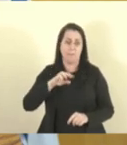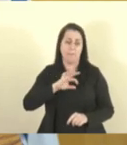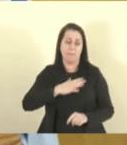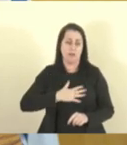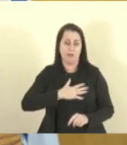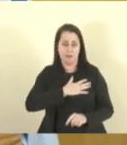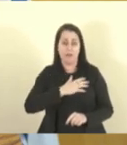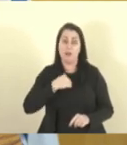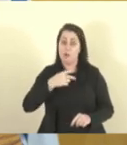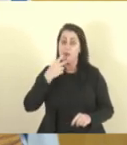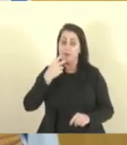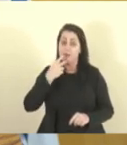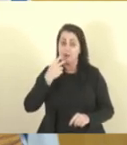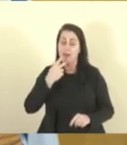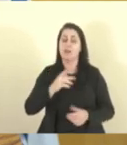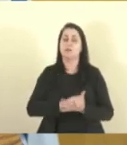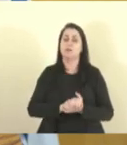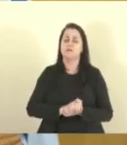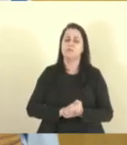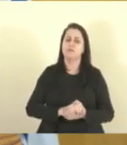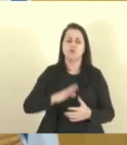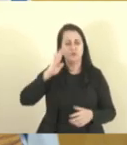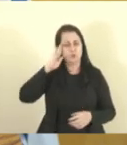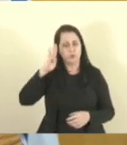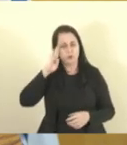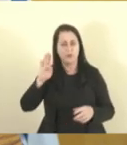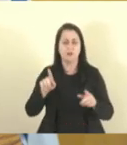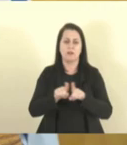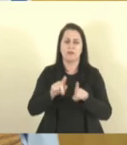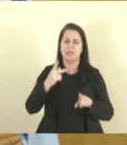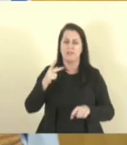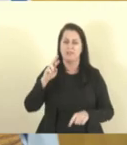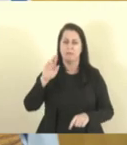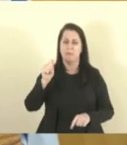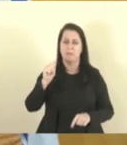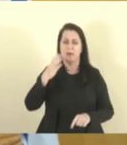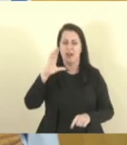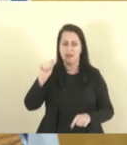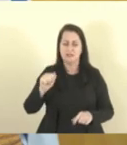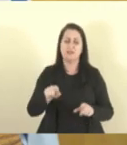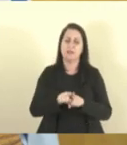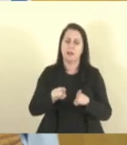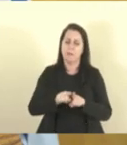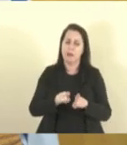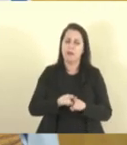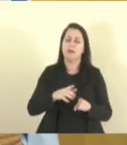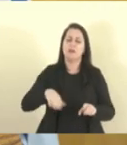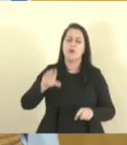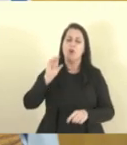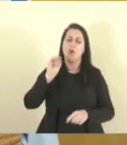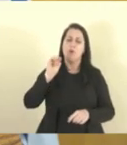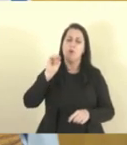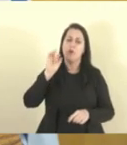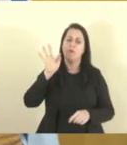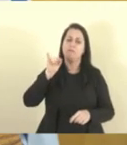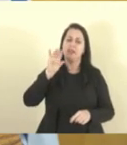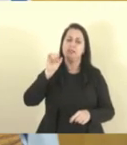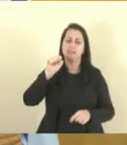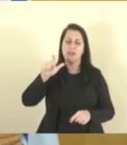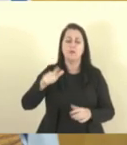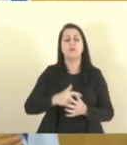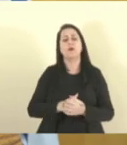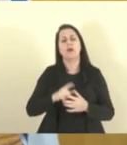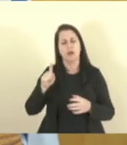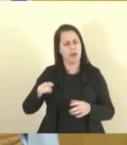oficiais e praças, esses bravos guerreiros que fazem parte da Polícia Militar do Estado do Espírito Santo,